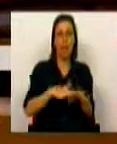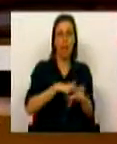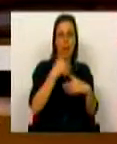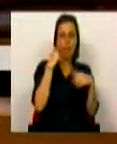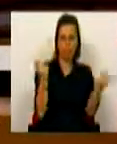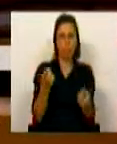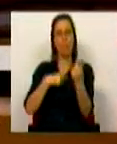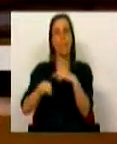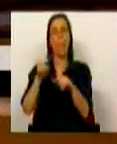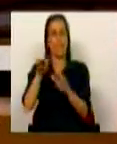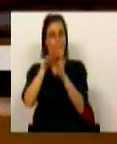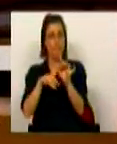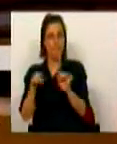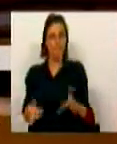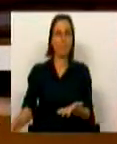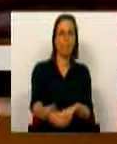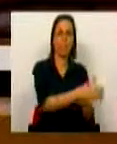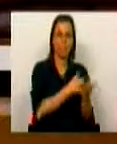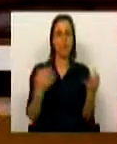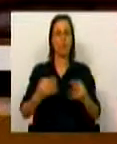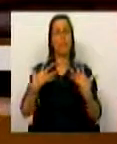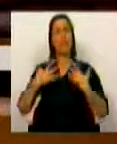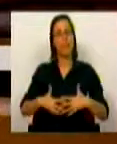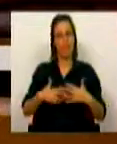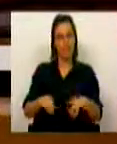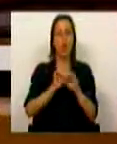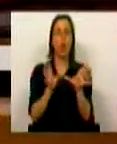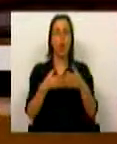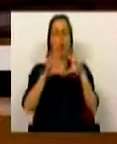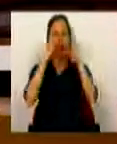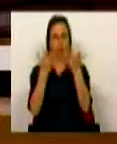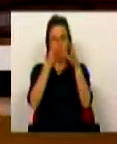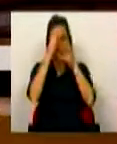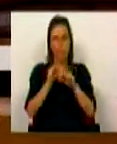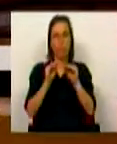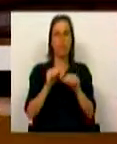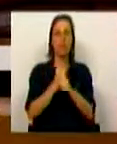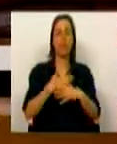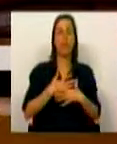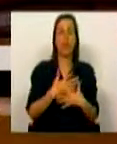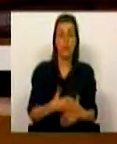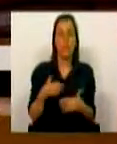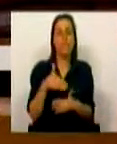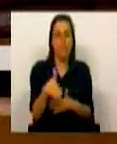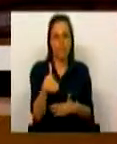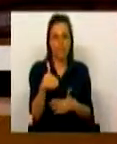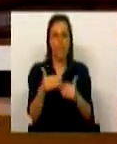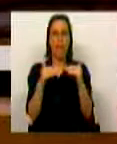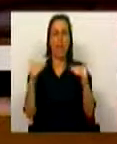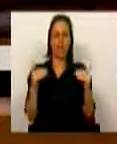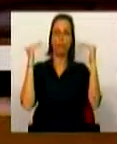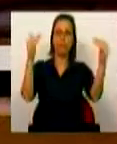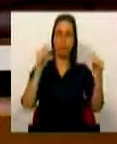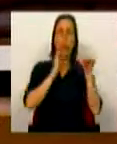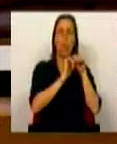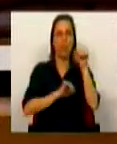pública. Este programa recolheu os contributos dos sindicatos e do Conselho Geral de Formação Profissional e irá proporcionar elevados níveis de